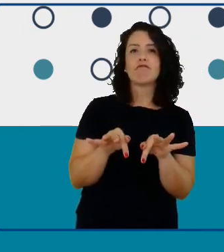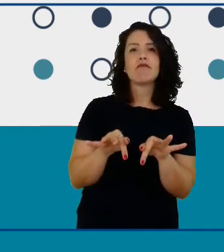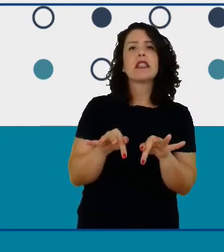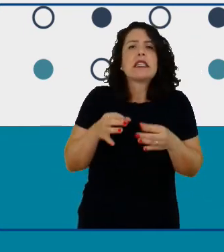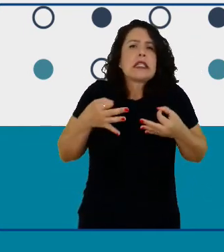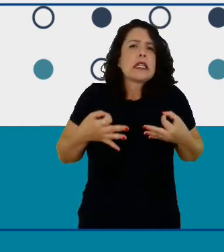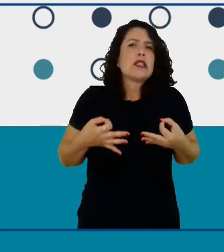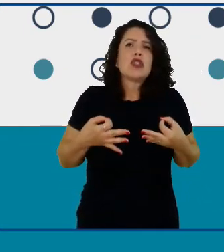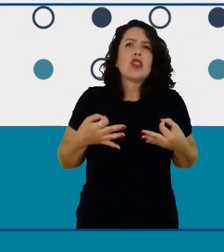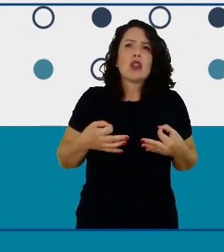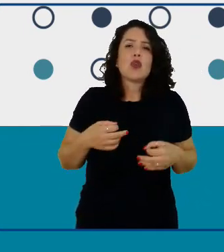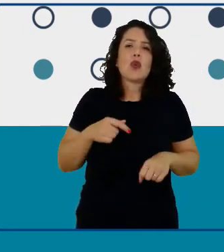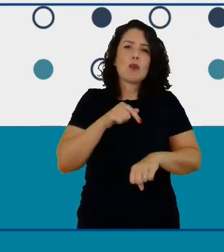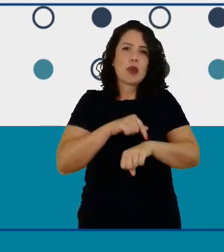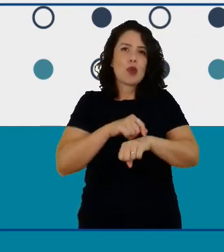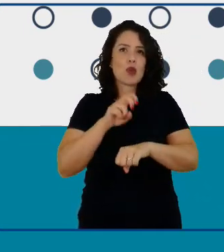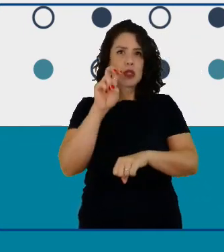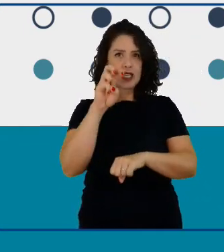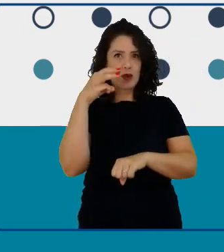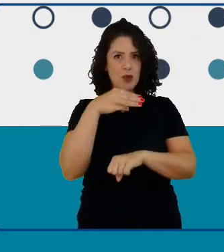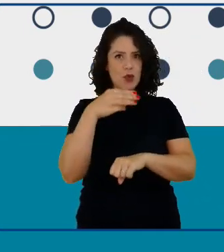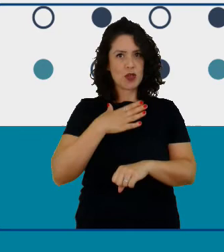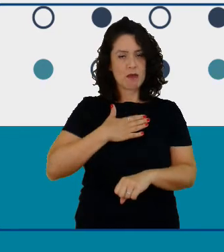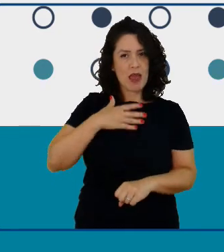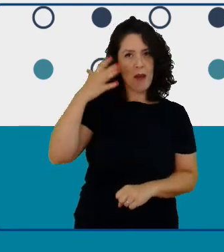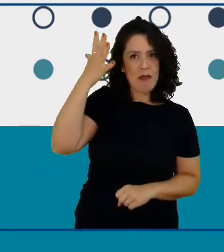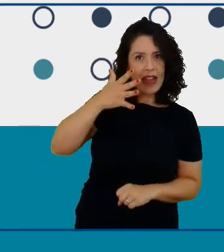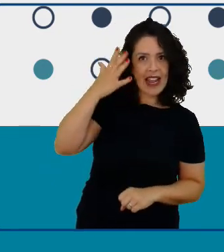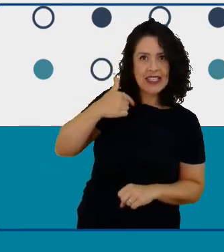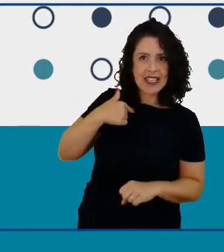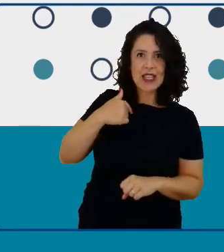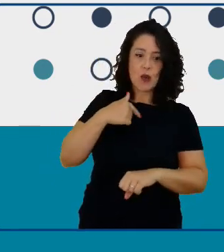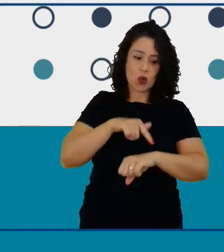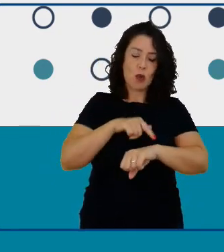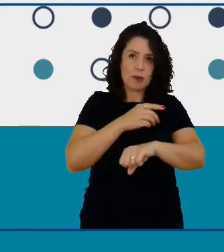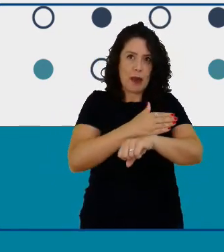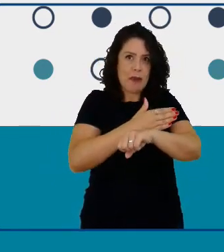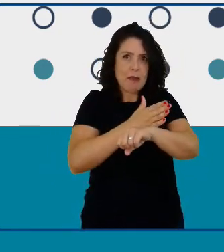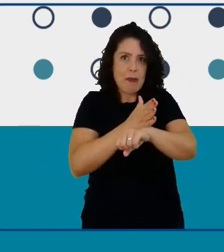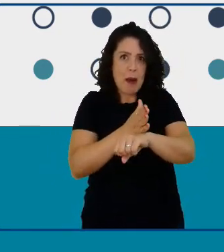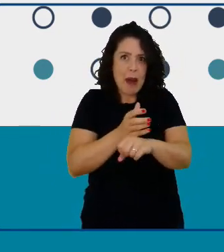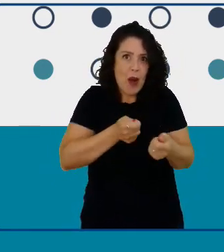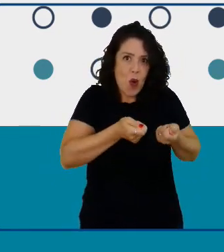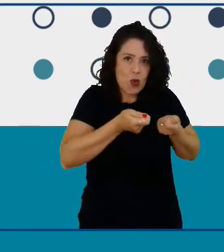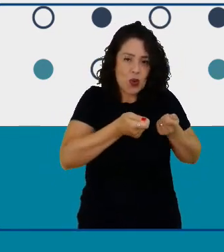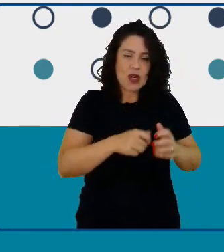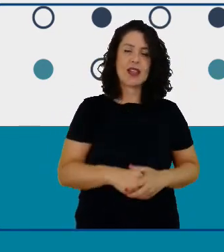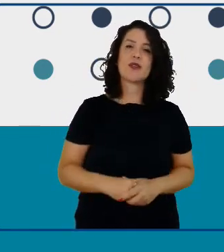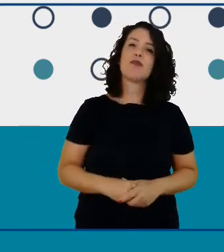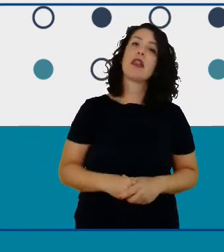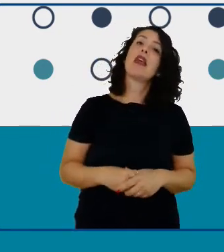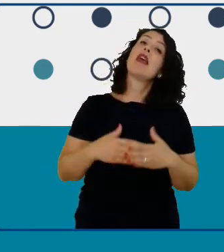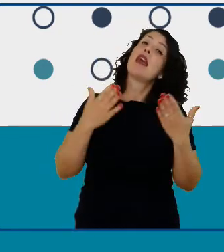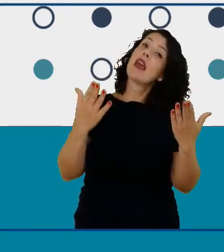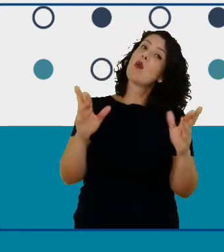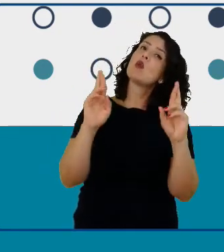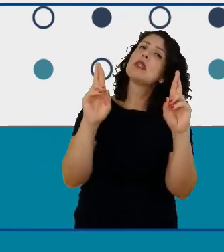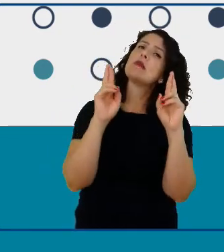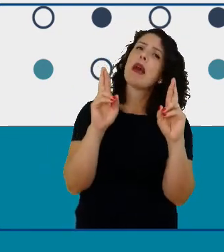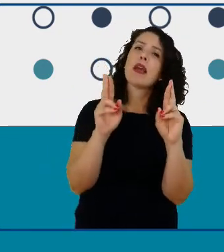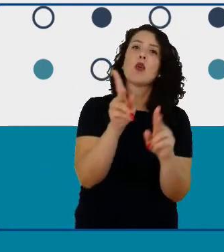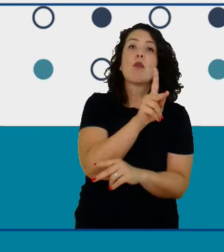cinco minutos que eu estou cronometrando aqui eu espero que para os professores né que estão